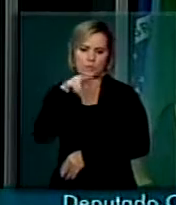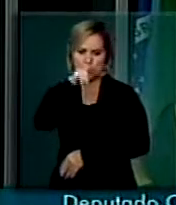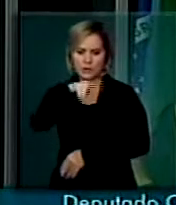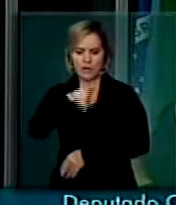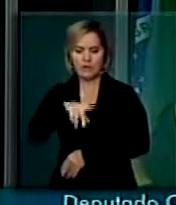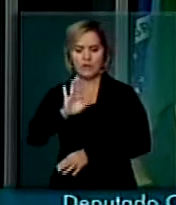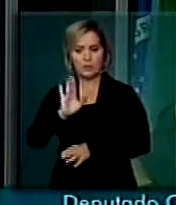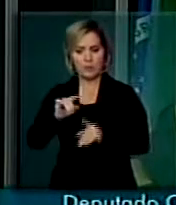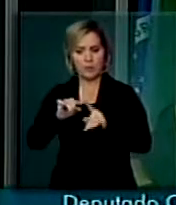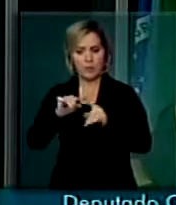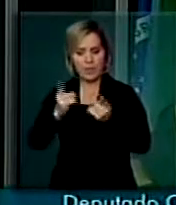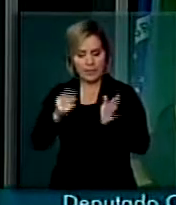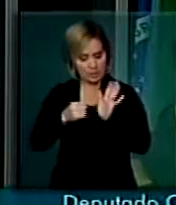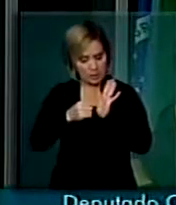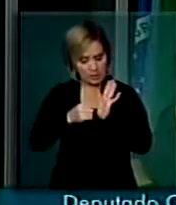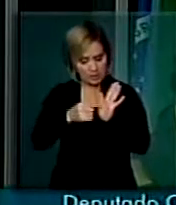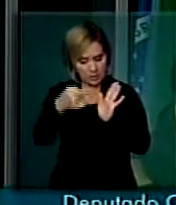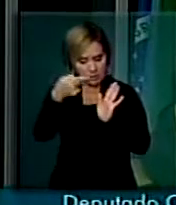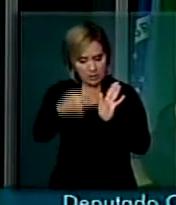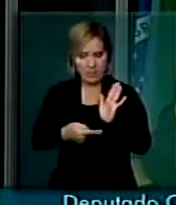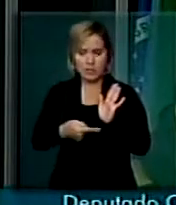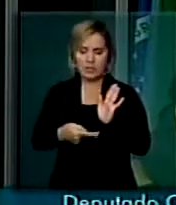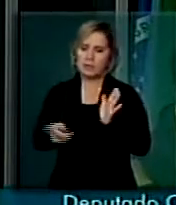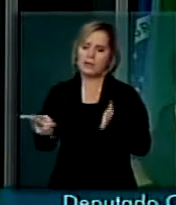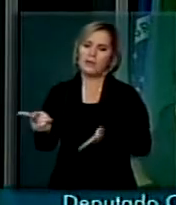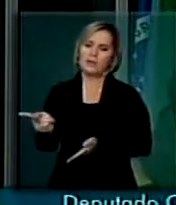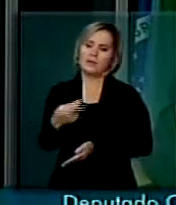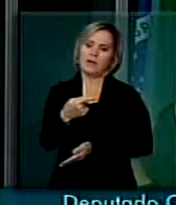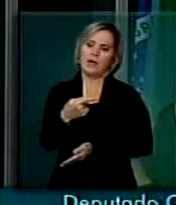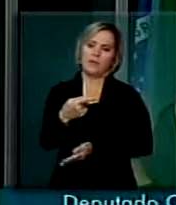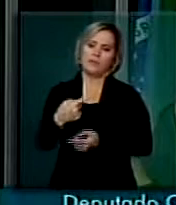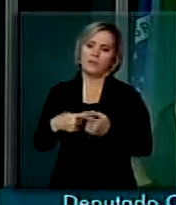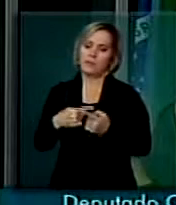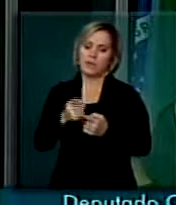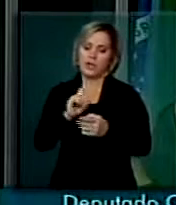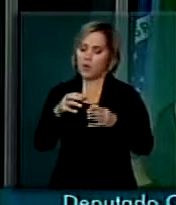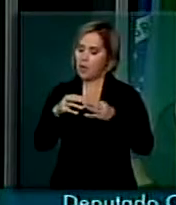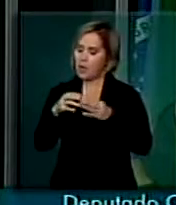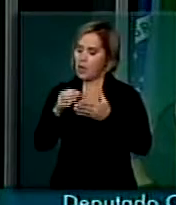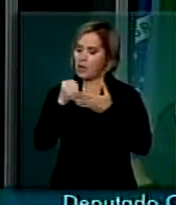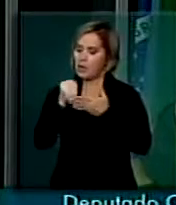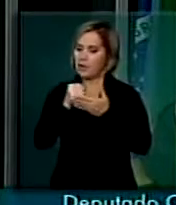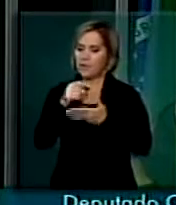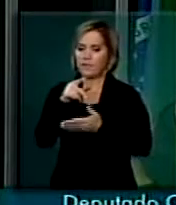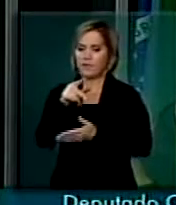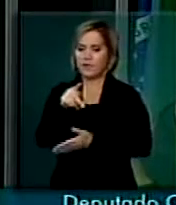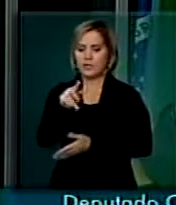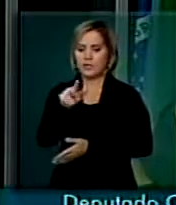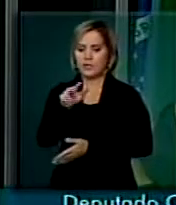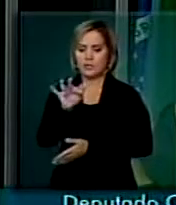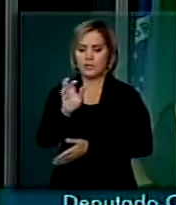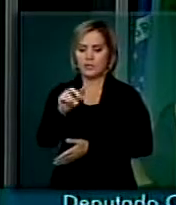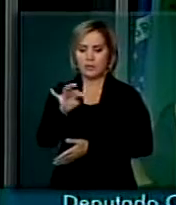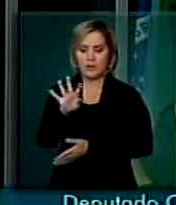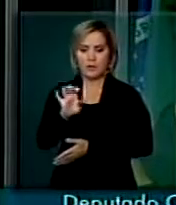esse filho aqui, o pai não é a Frente Parlamentar em Defesa dos Bombeiros e Policiais Militares. A Frente